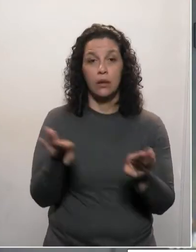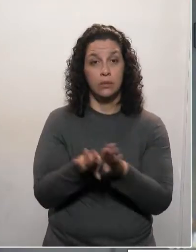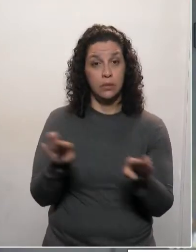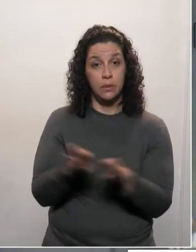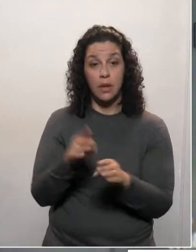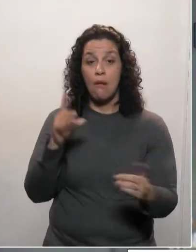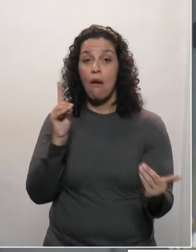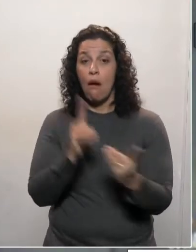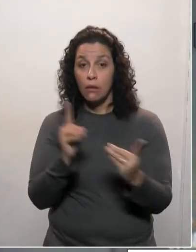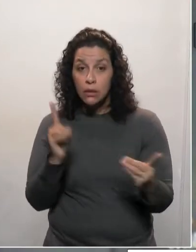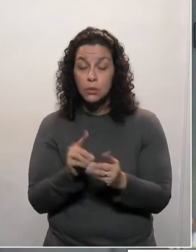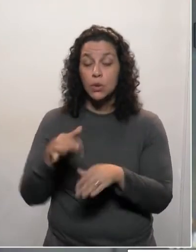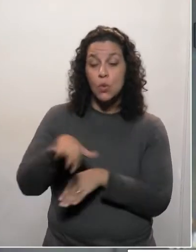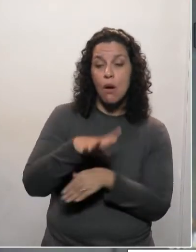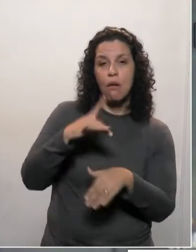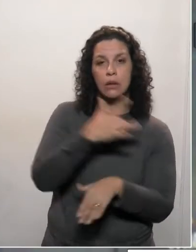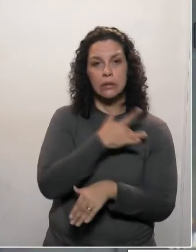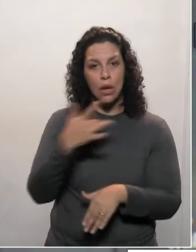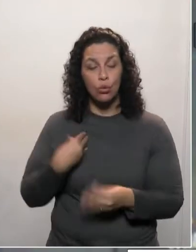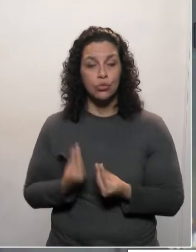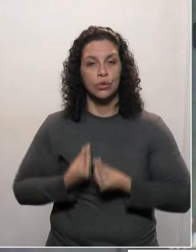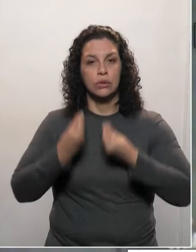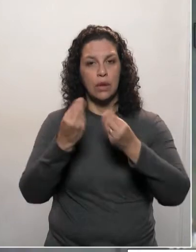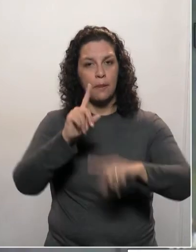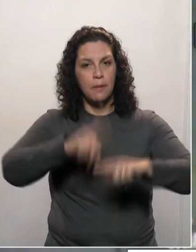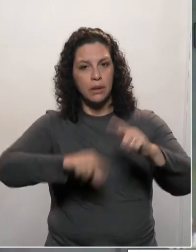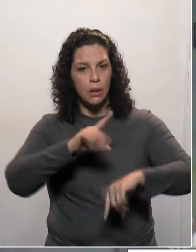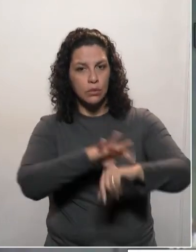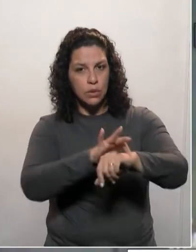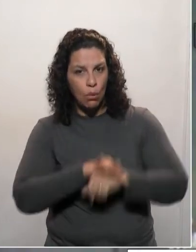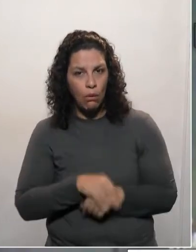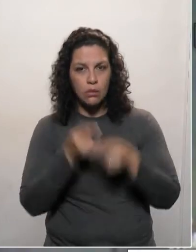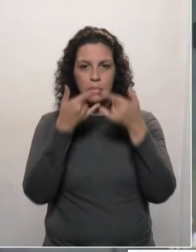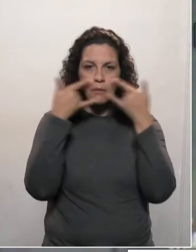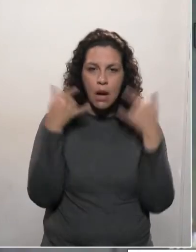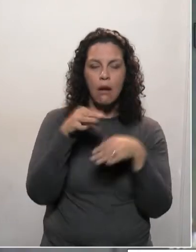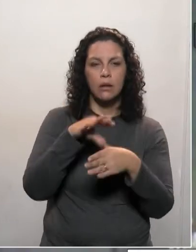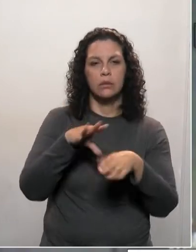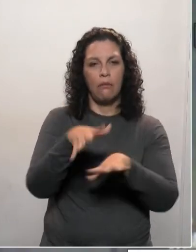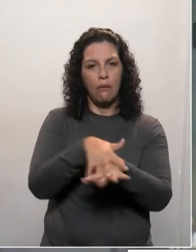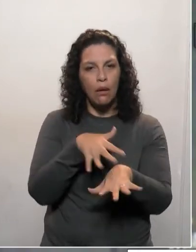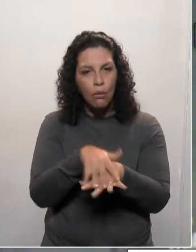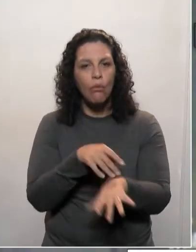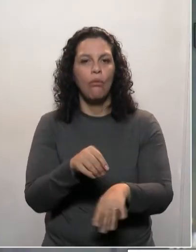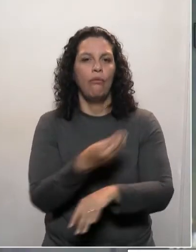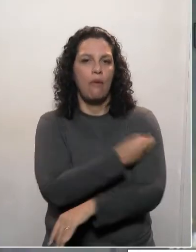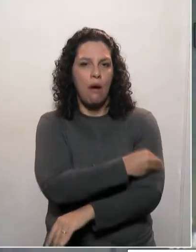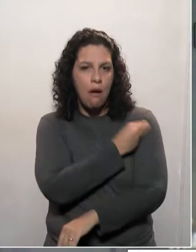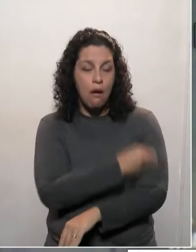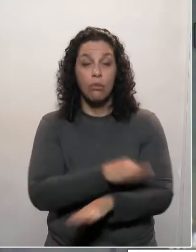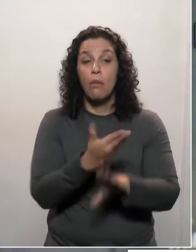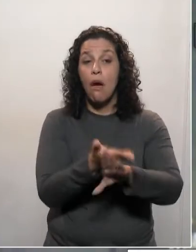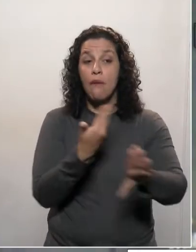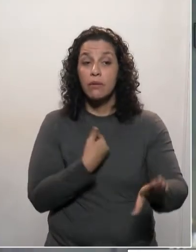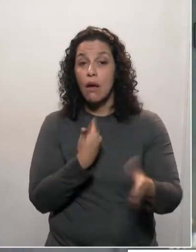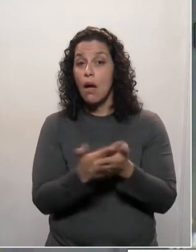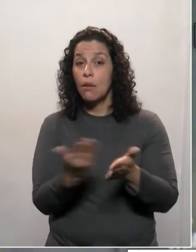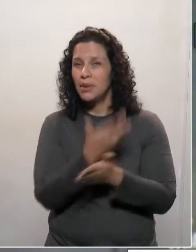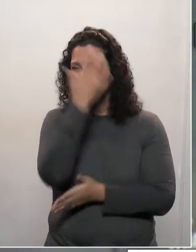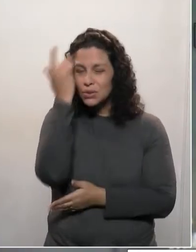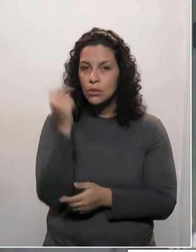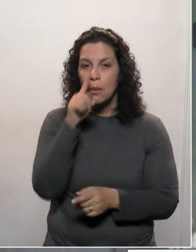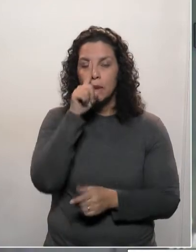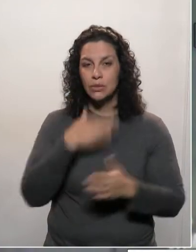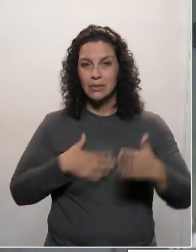aos profissionais de saúde com IPIs, possa também fazer aquilo que determina a legislação, que é o afastamento das pessoas em situação de